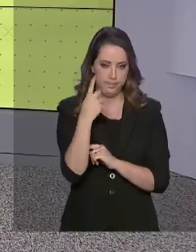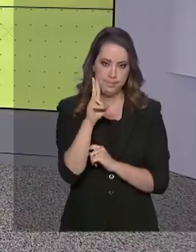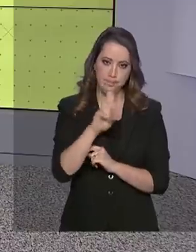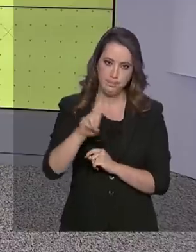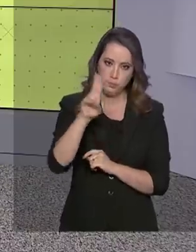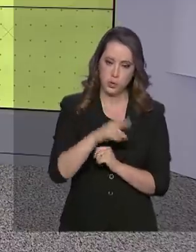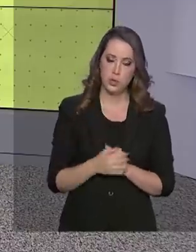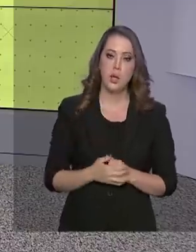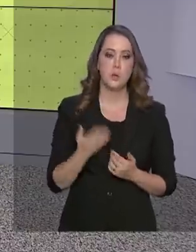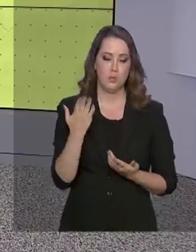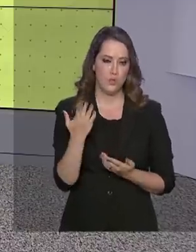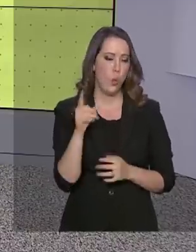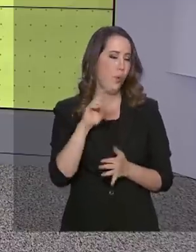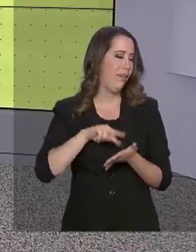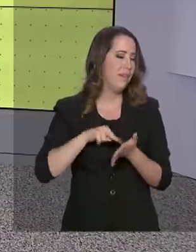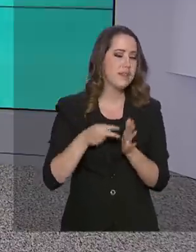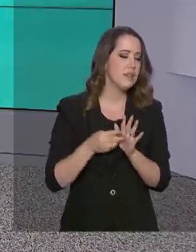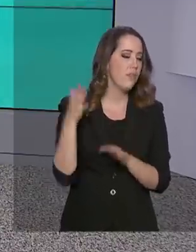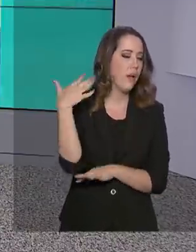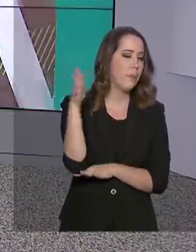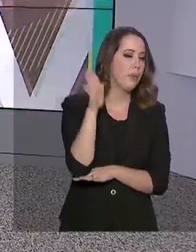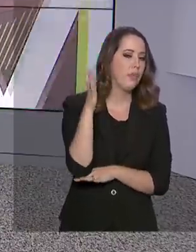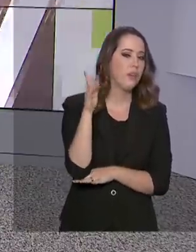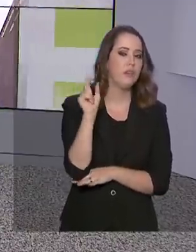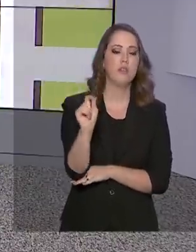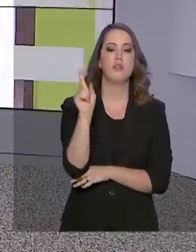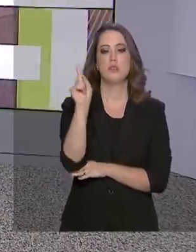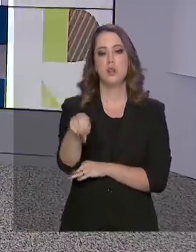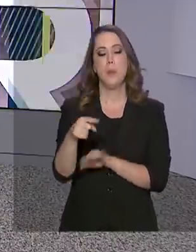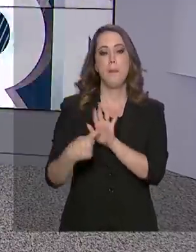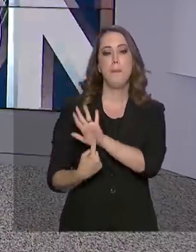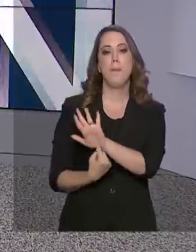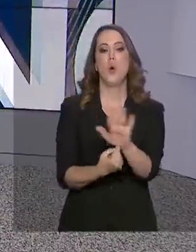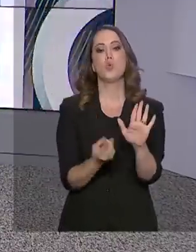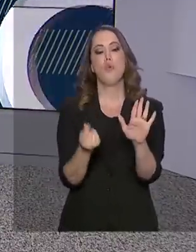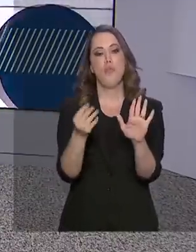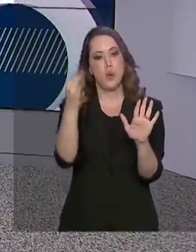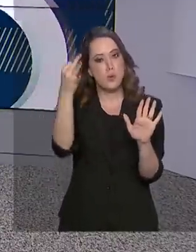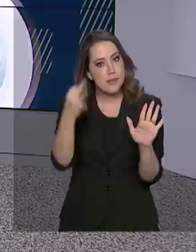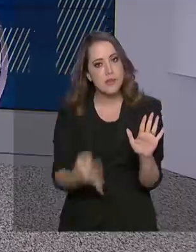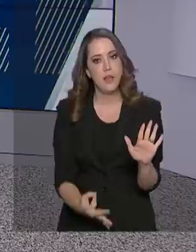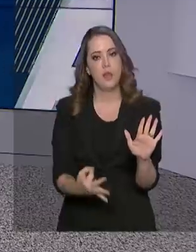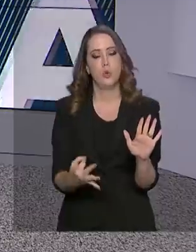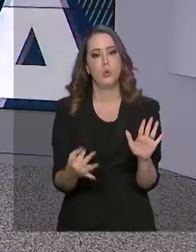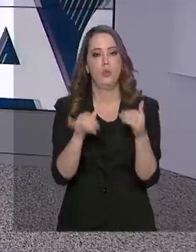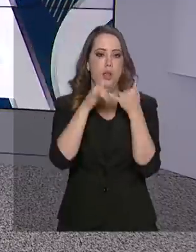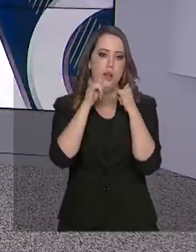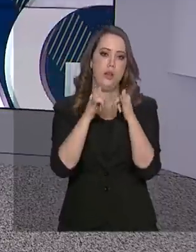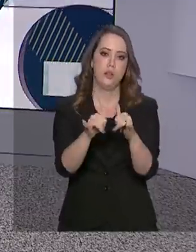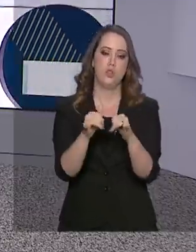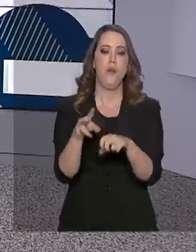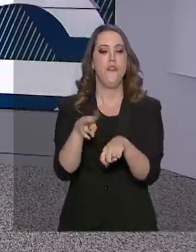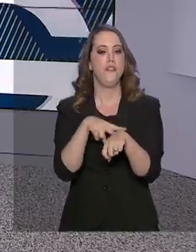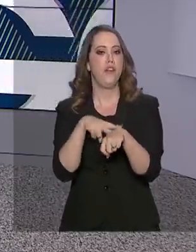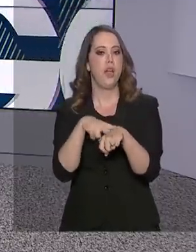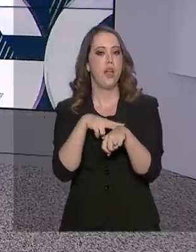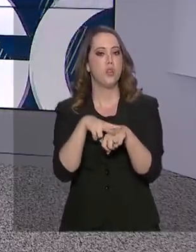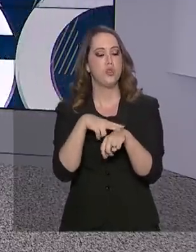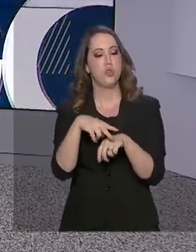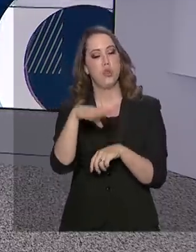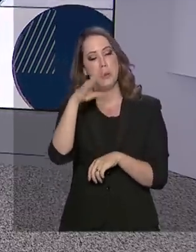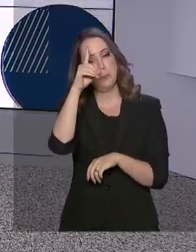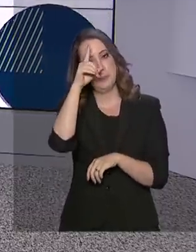Elétrica, ANEL, o sistema de bandeiras tarifárias, sinaliza o custo real da energia. As cores verde, amarela ou